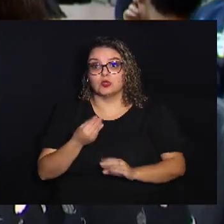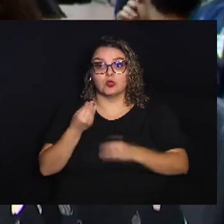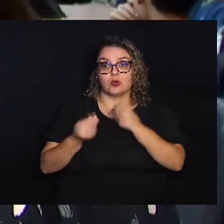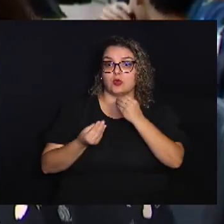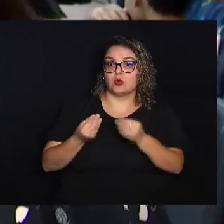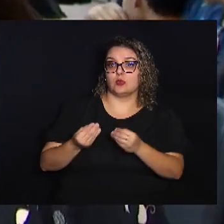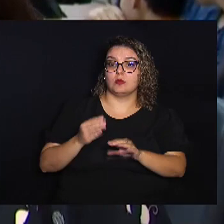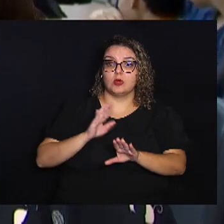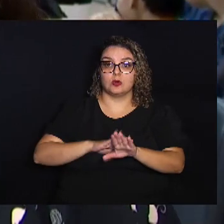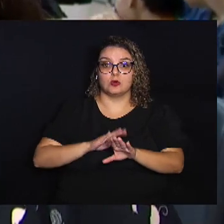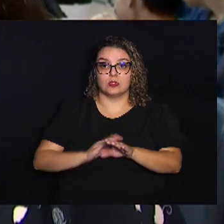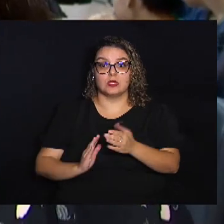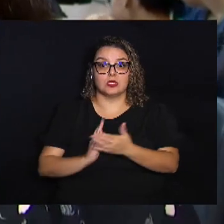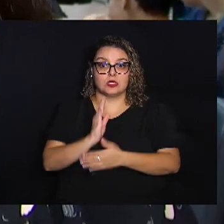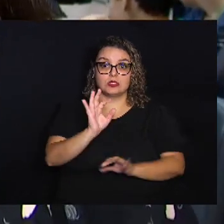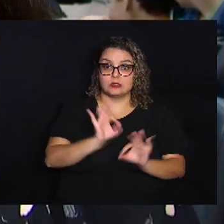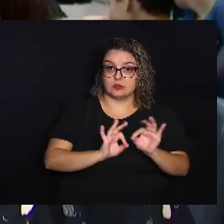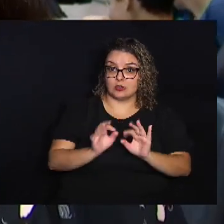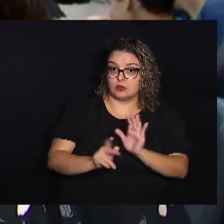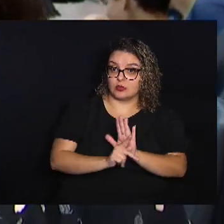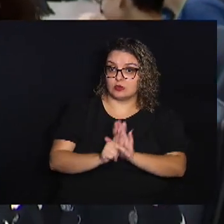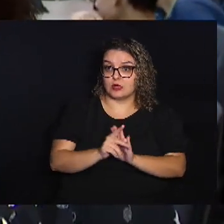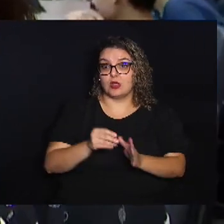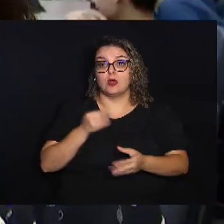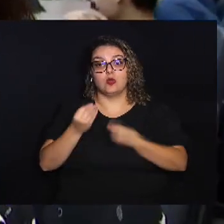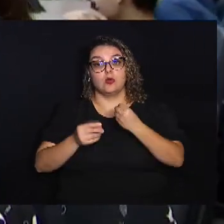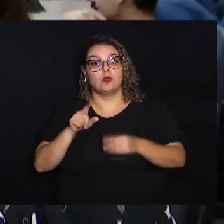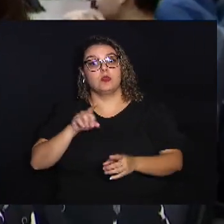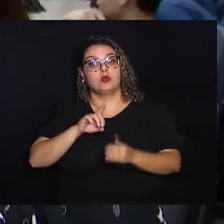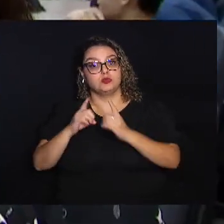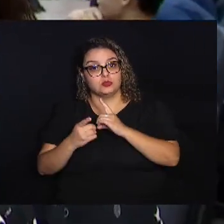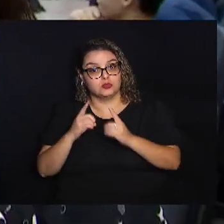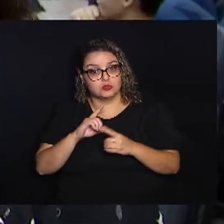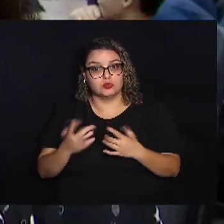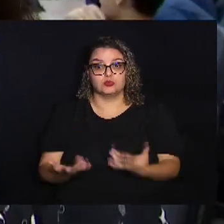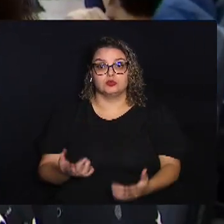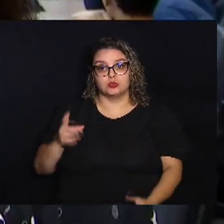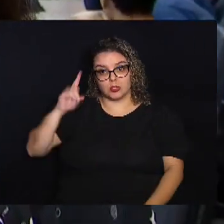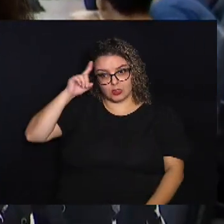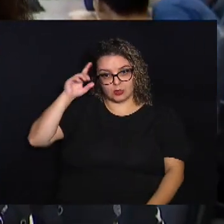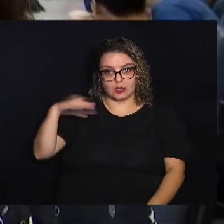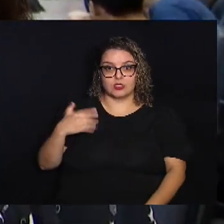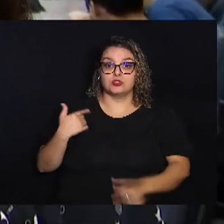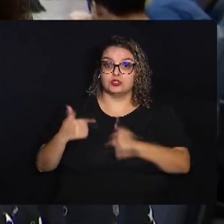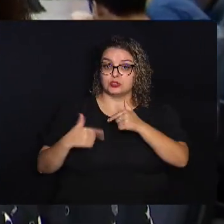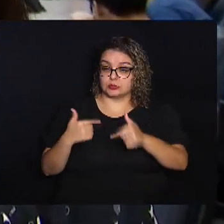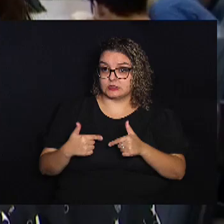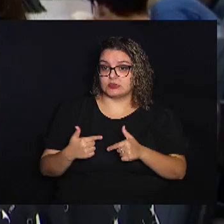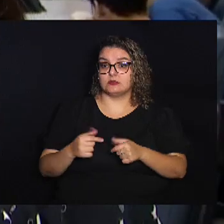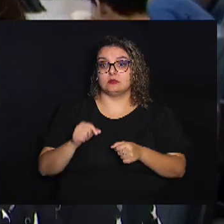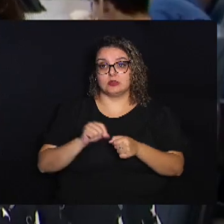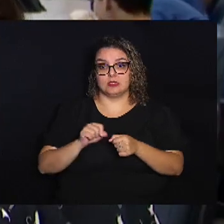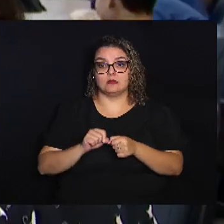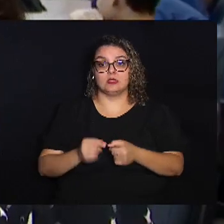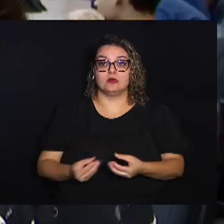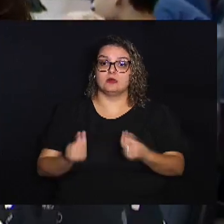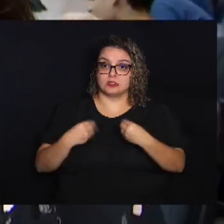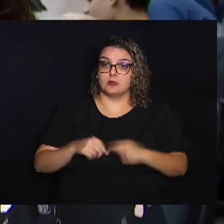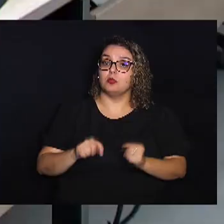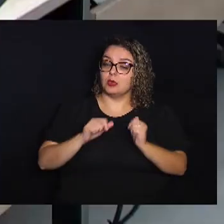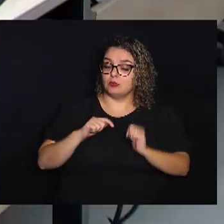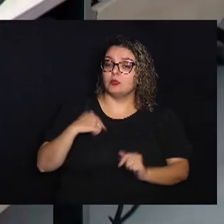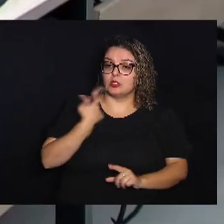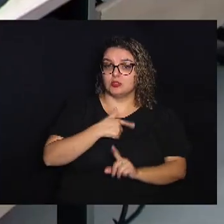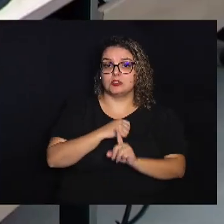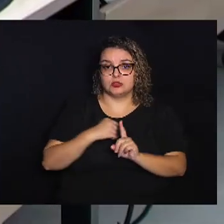funciona Na aprovação dos projetos Como que é a dinâmica O cotidiano De quem trabalha Para nos fazer E trazer benefícios Para a nossa